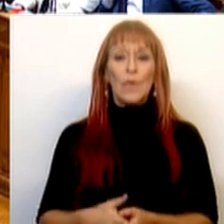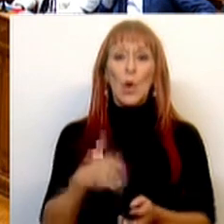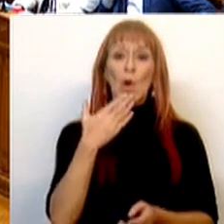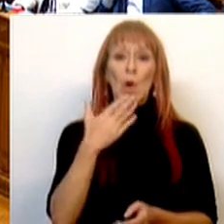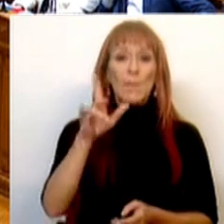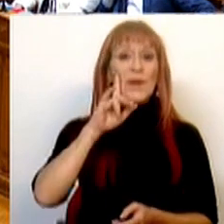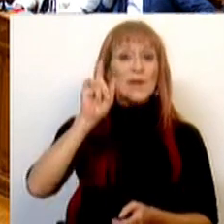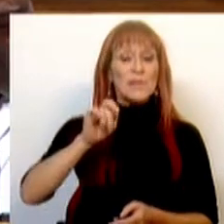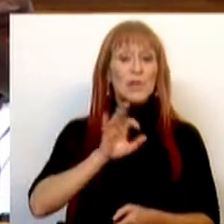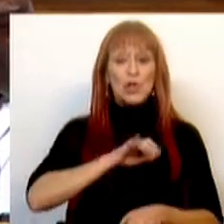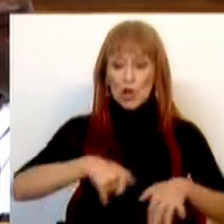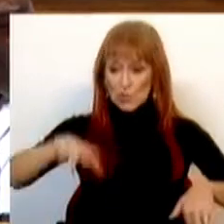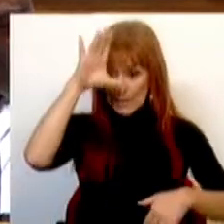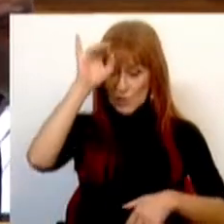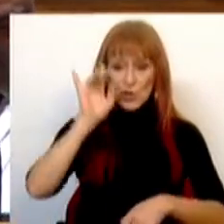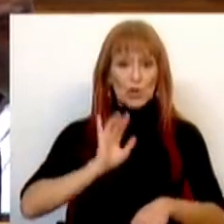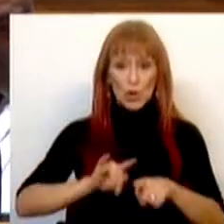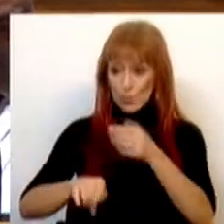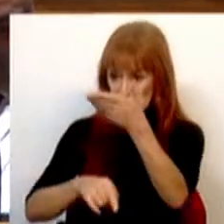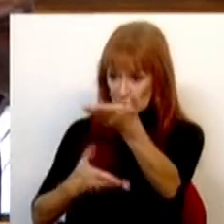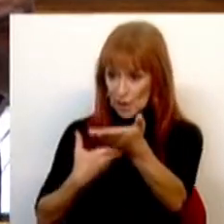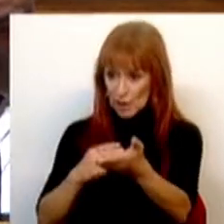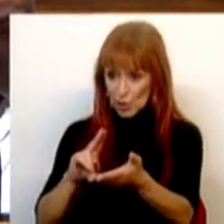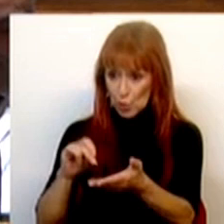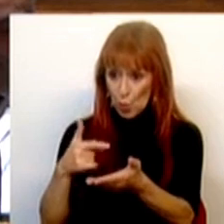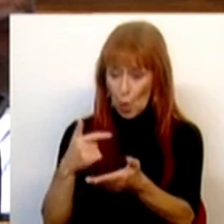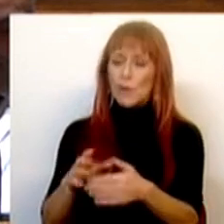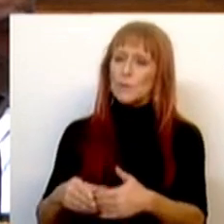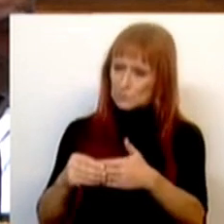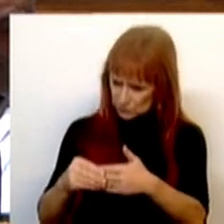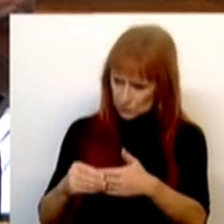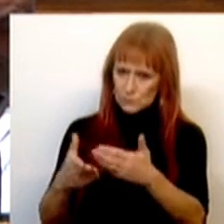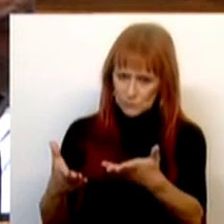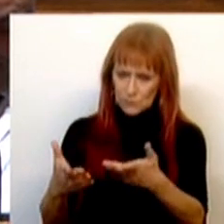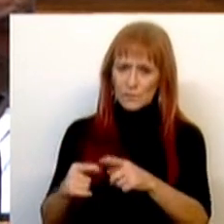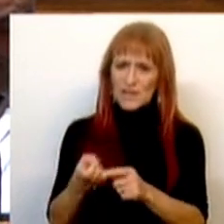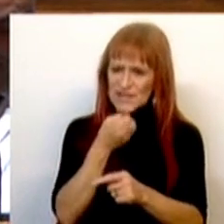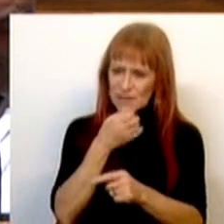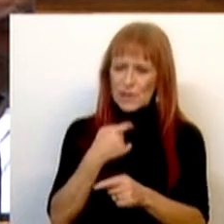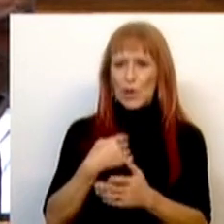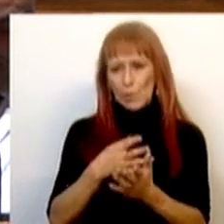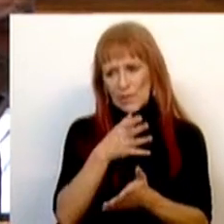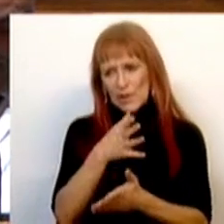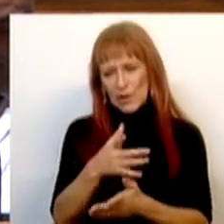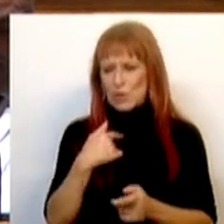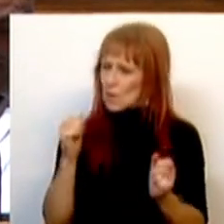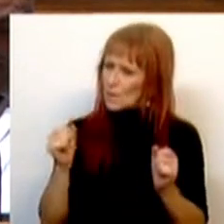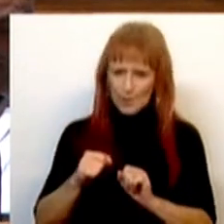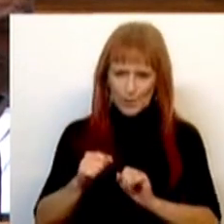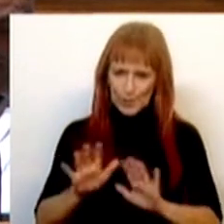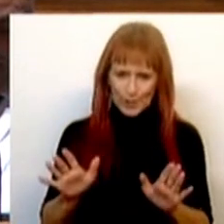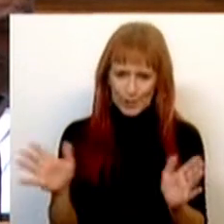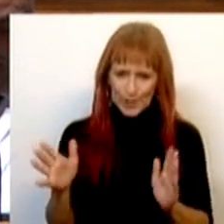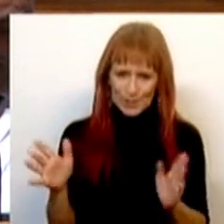Obrigado, Sra. Presidente, Srs. Membros do Governo, Sr. Deputado Eduardo Pacheco, a quem eu cumprimento com simpatia, tenho que lhe dizer que não concordamos